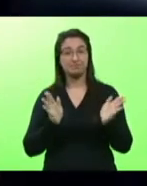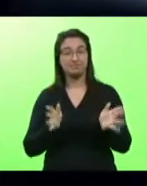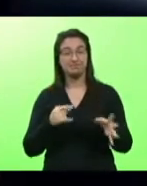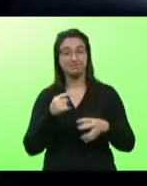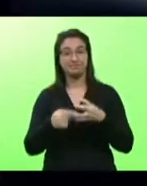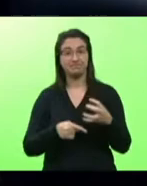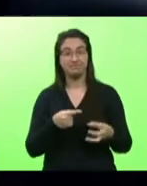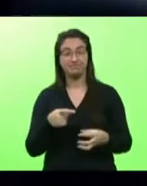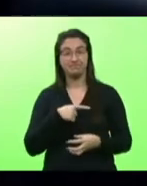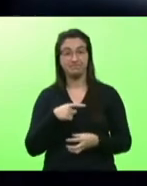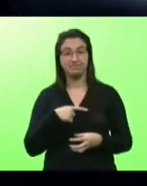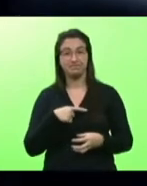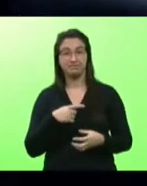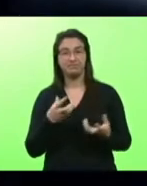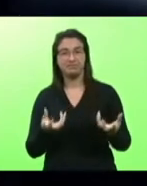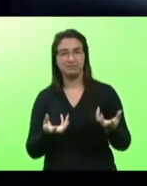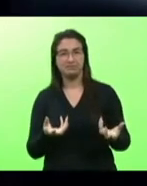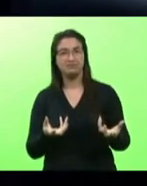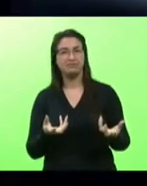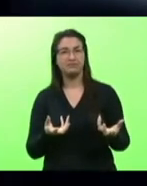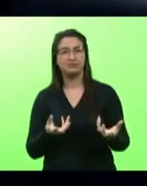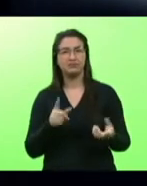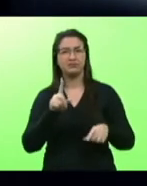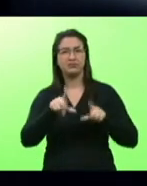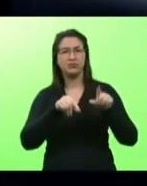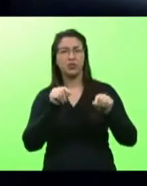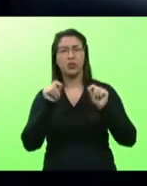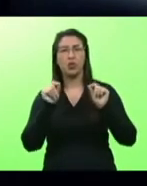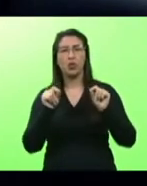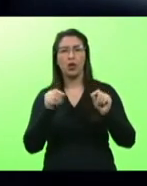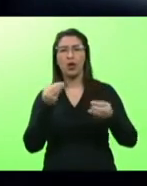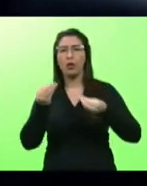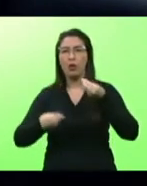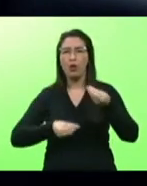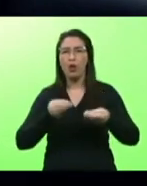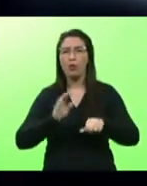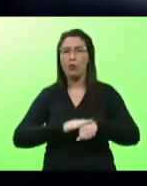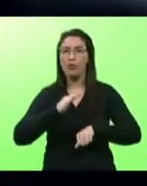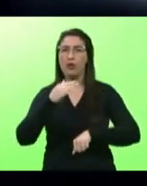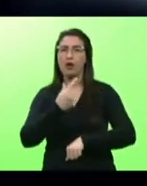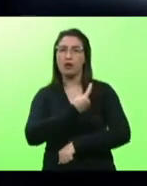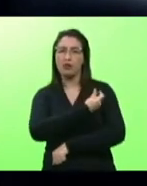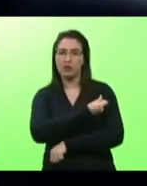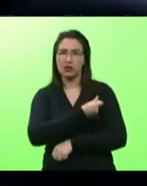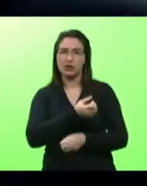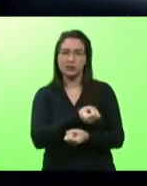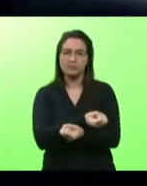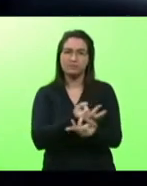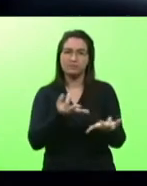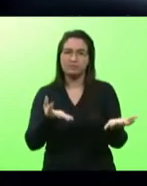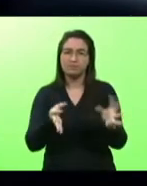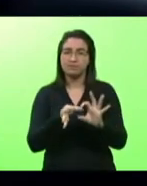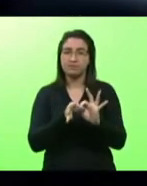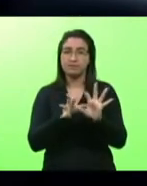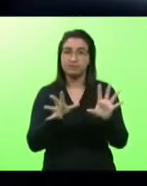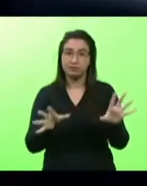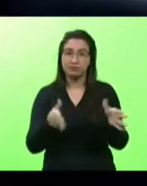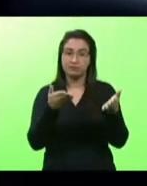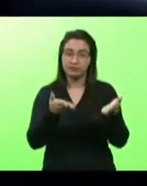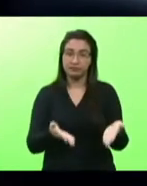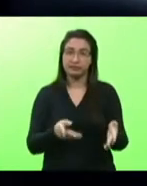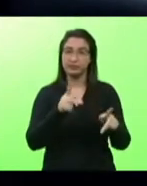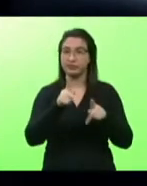buscarmos alternativas de ter mais vacinas disponibilizadas para a população nós